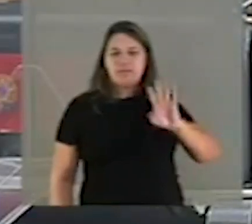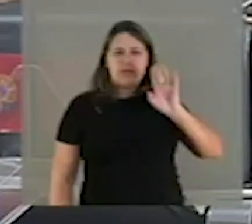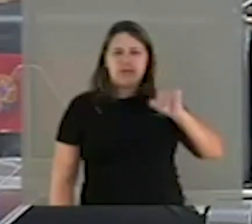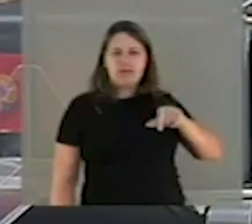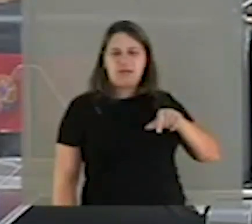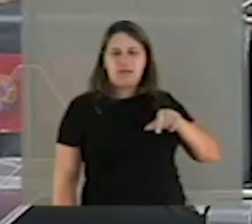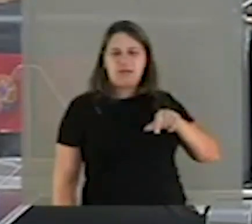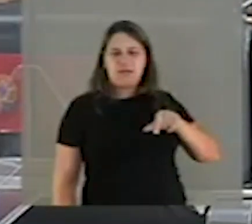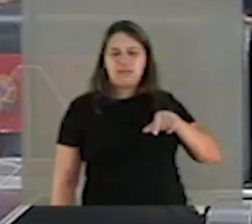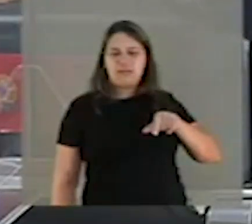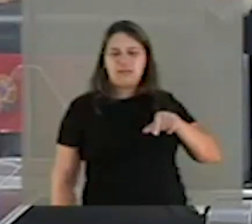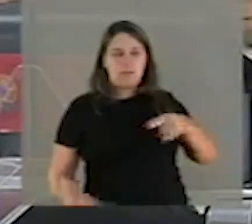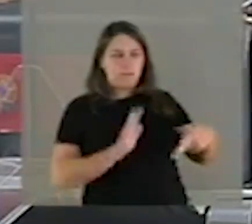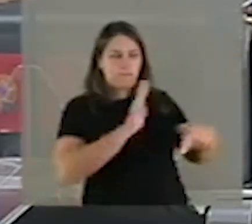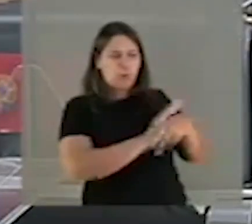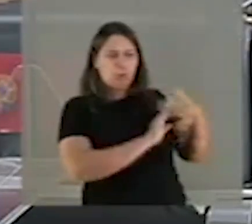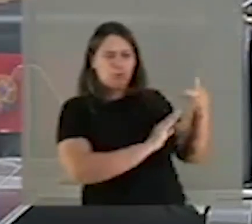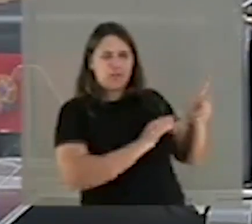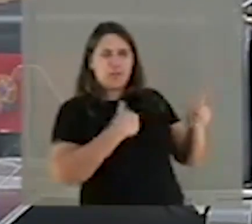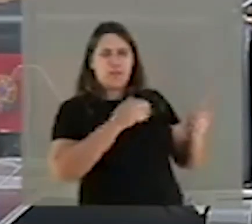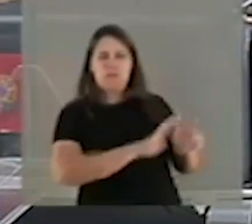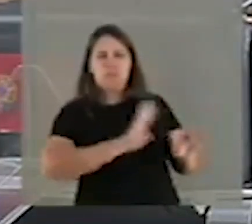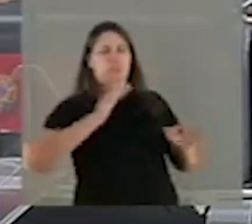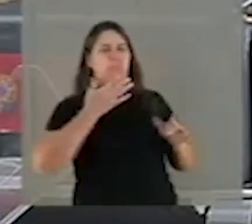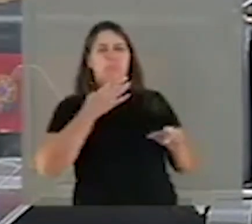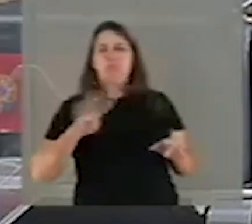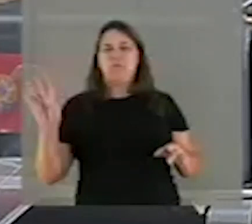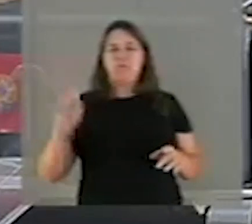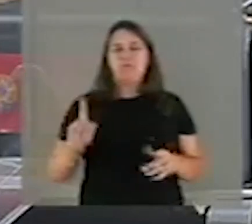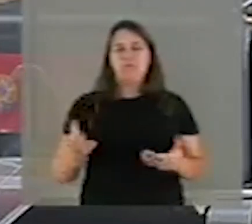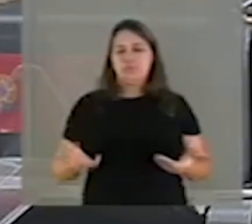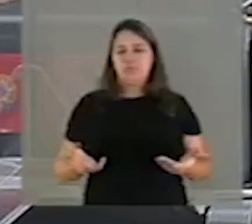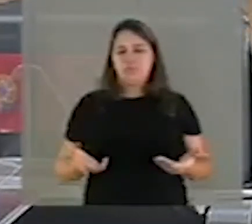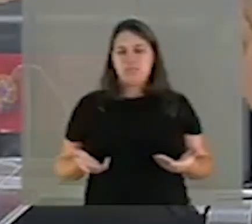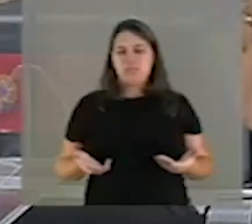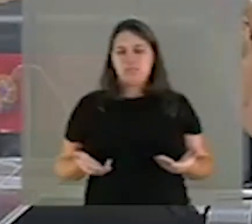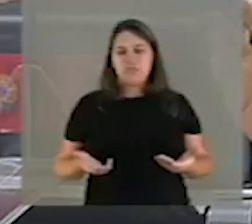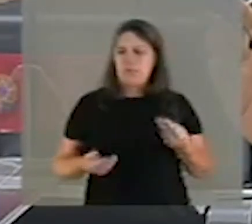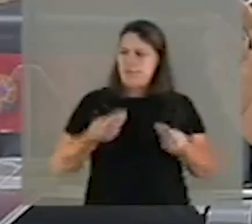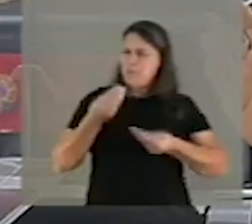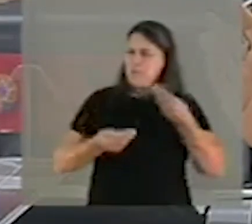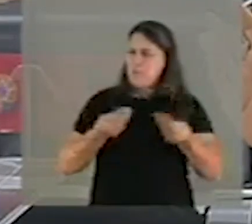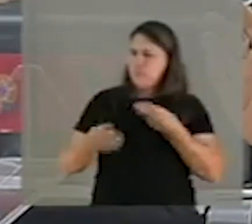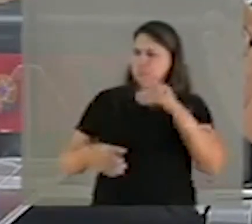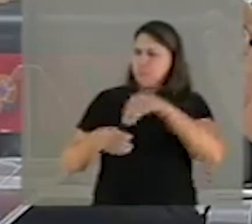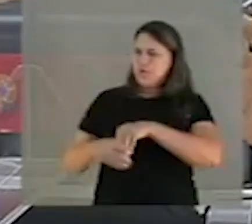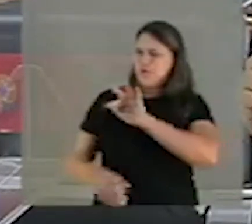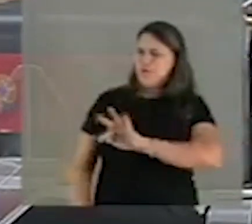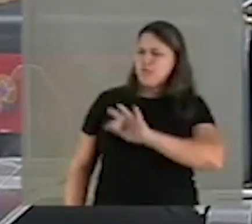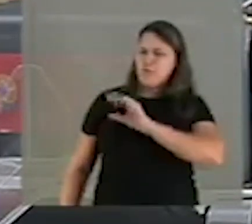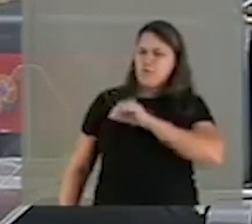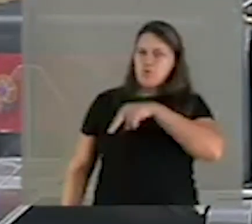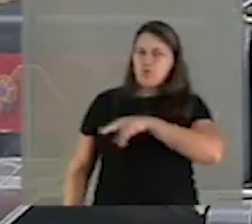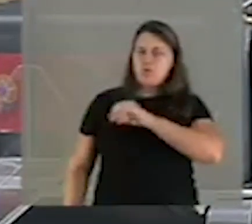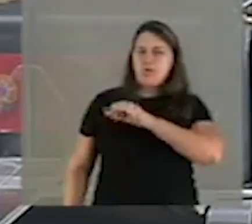da atribuição dele, mas que vossa senhoria desconhece, lhe deslegitima para estar na Conitec. Lá é o